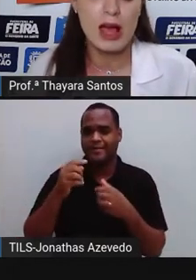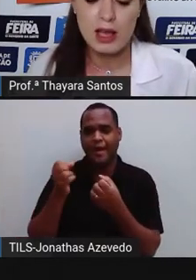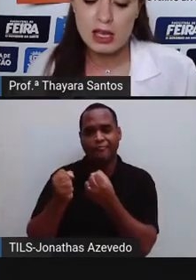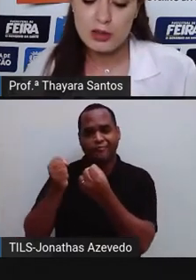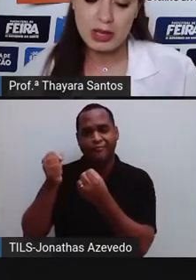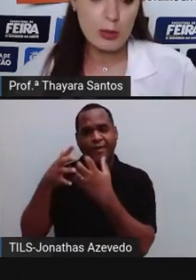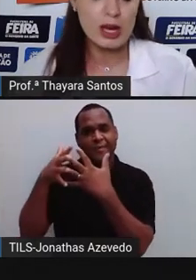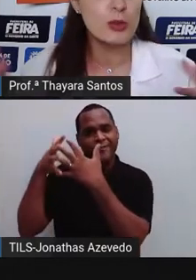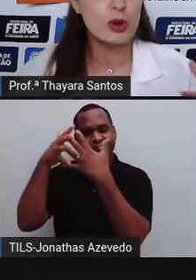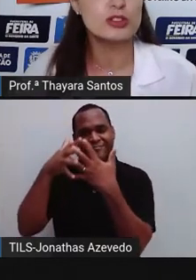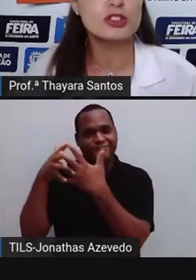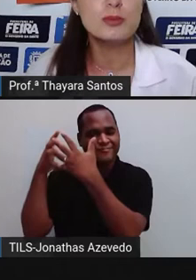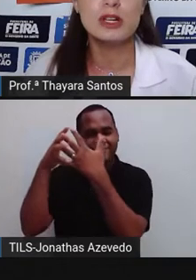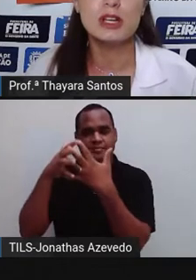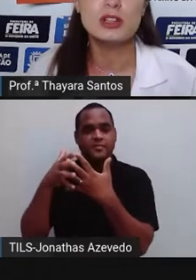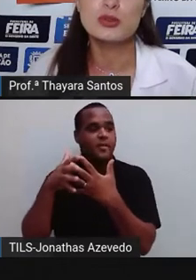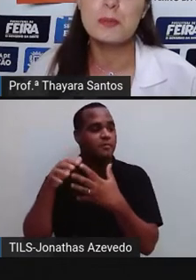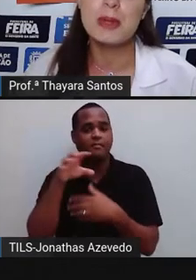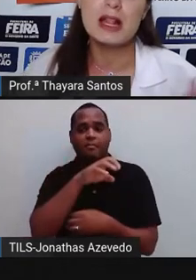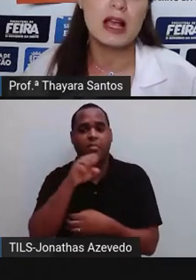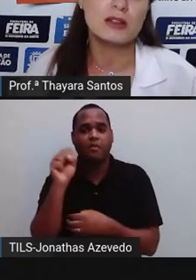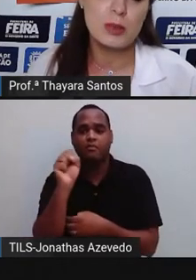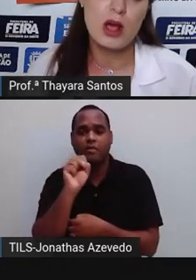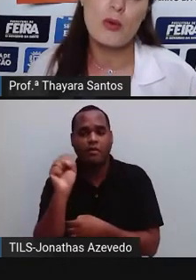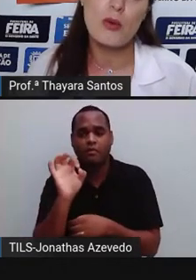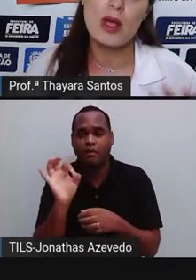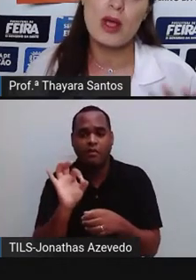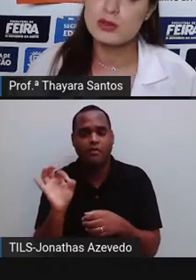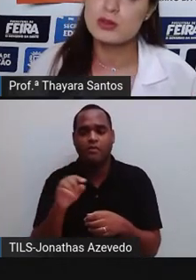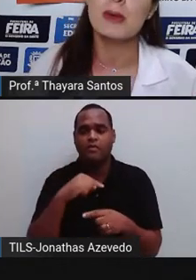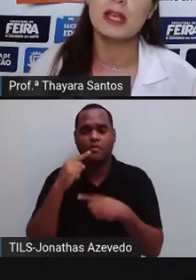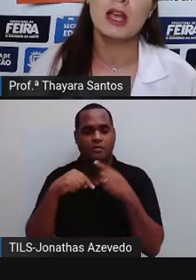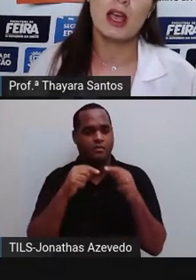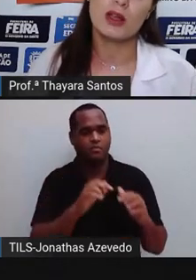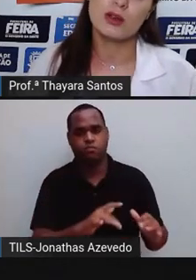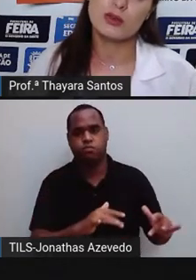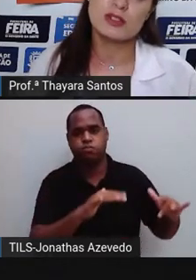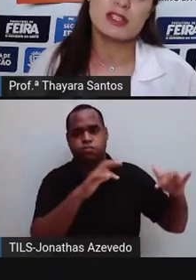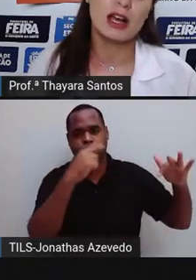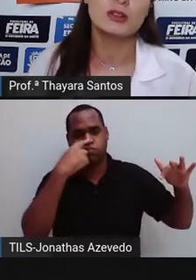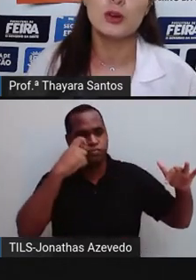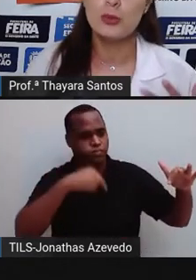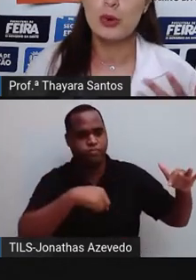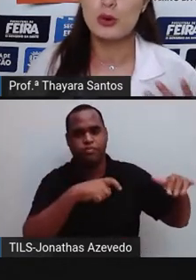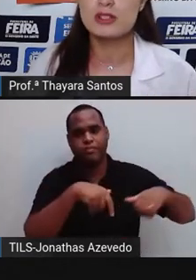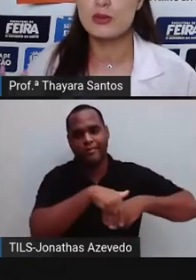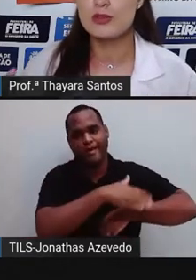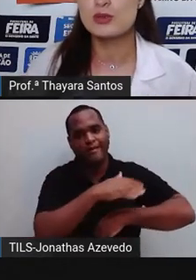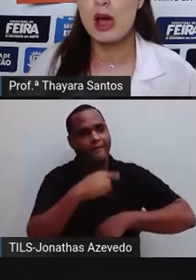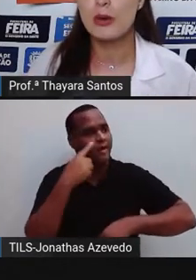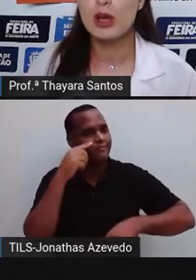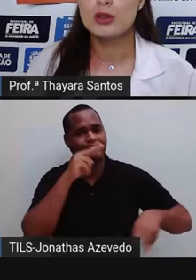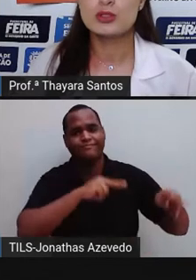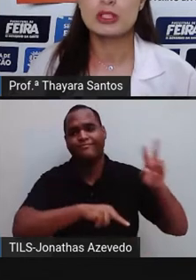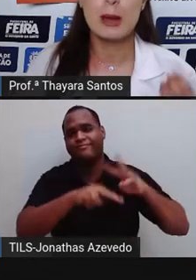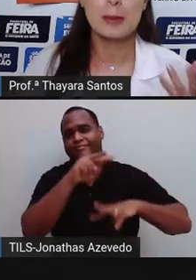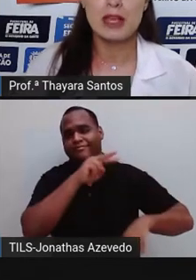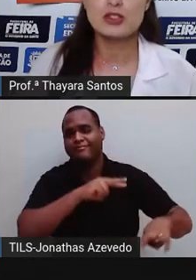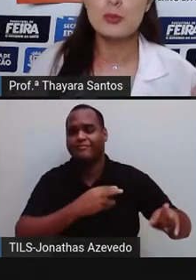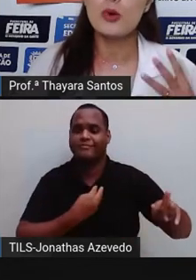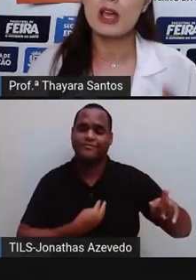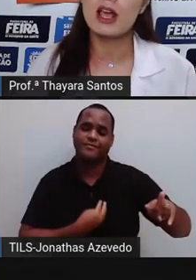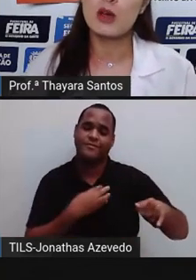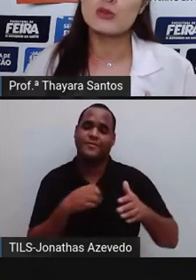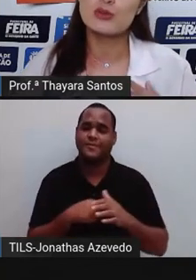regular e fica aquele monte de lixo empilhado no meio da rua. Isso também é considerado poluição visual, justamente